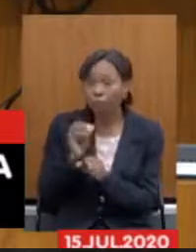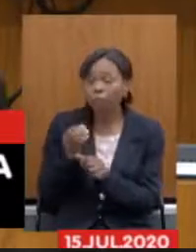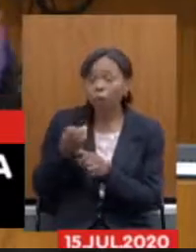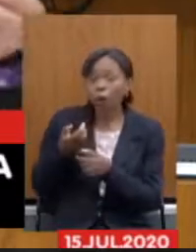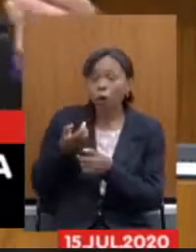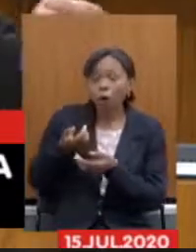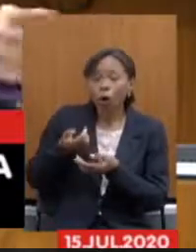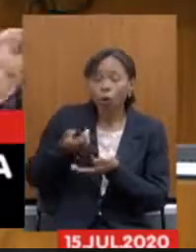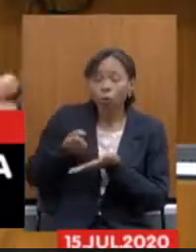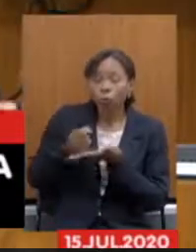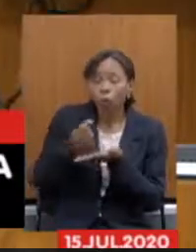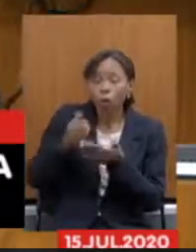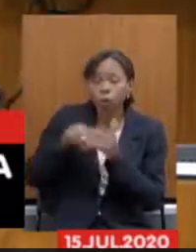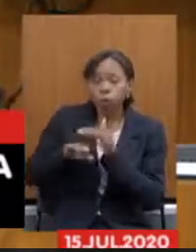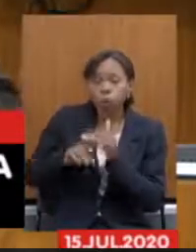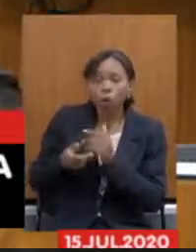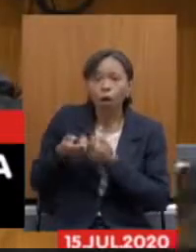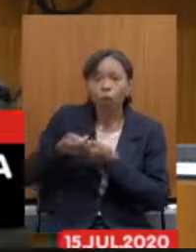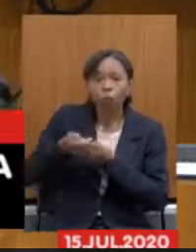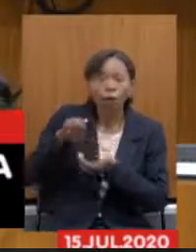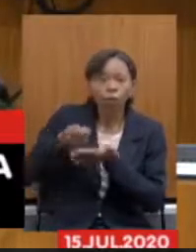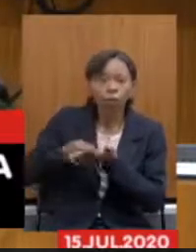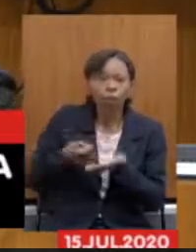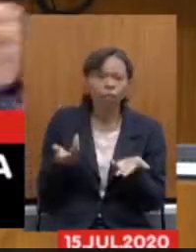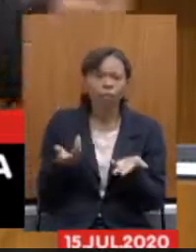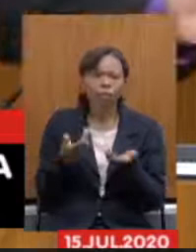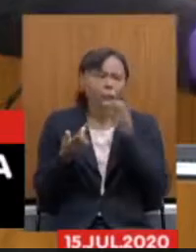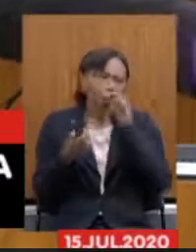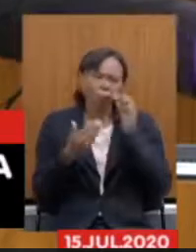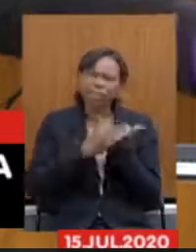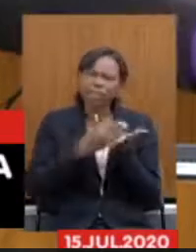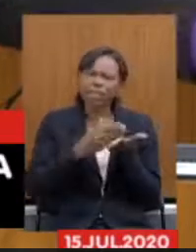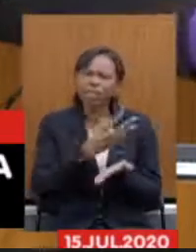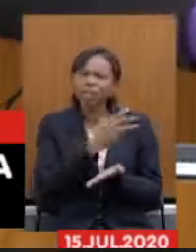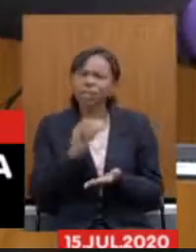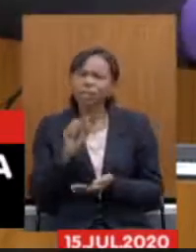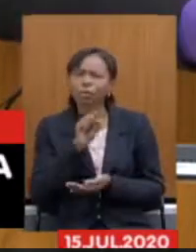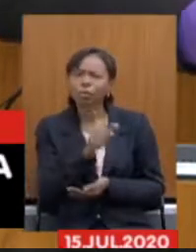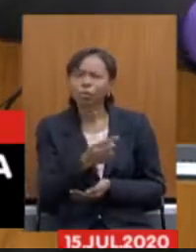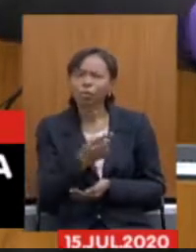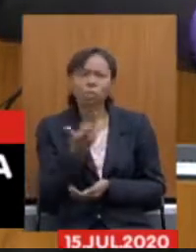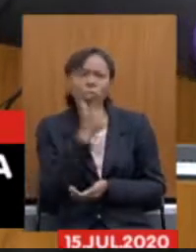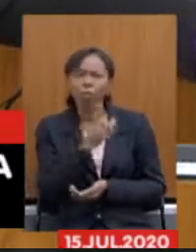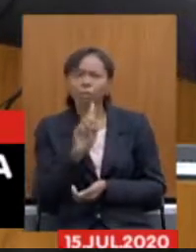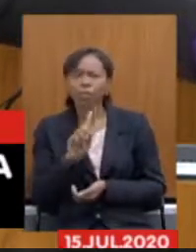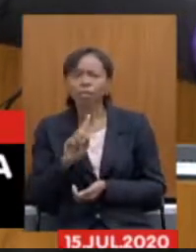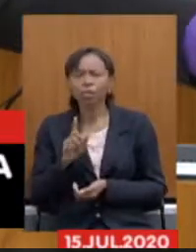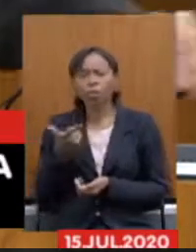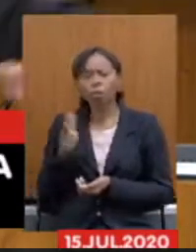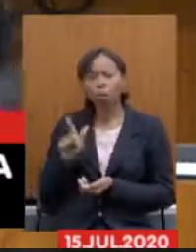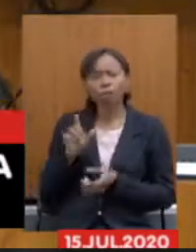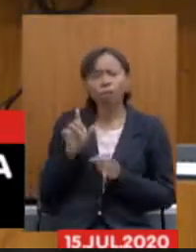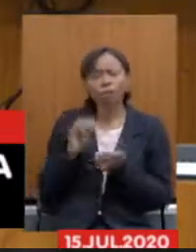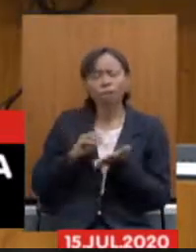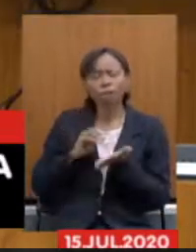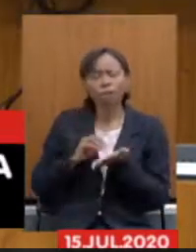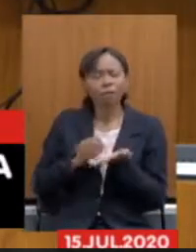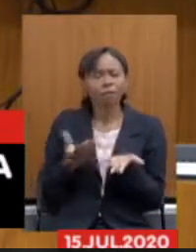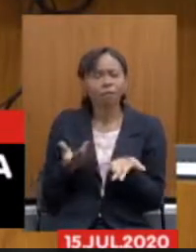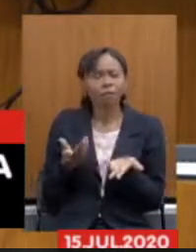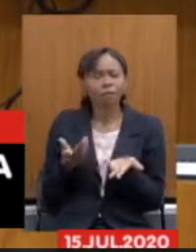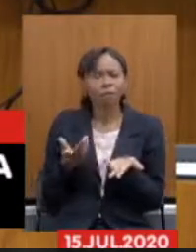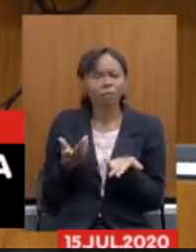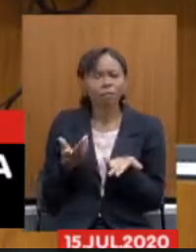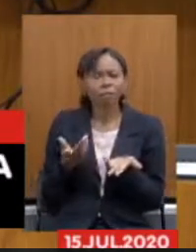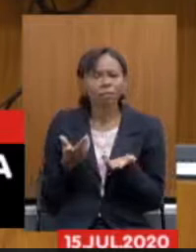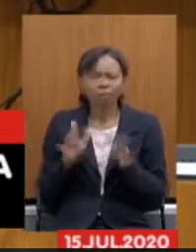financiaram os 300 mil restantes e esses 300 mil não estão conseguindo financiar os 270 mil agora mas falta